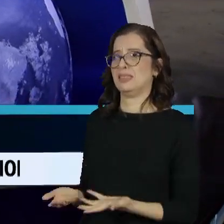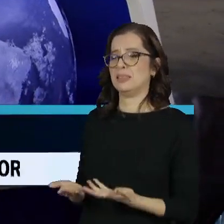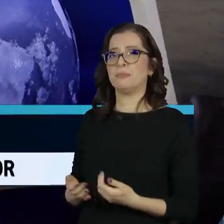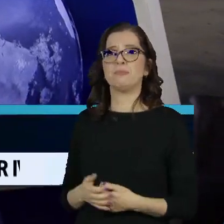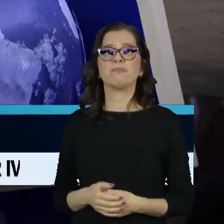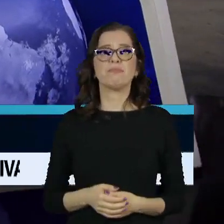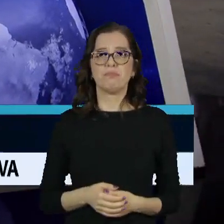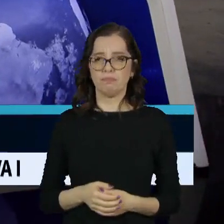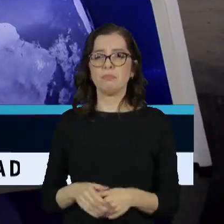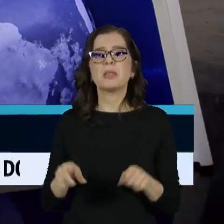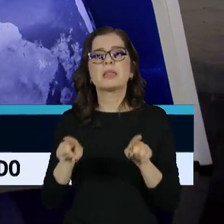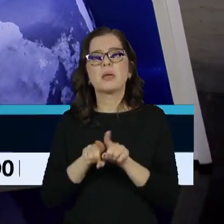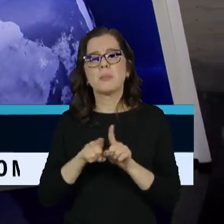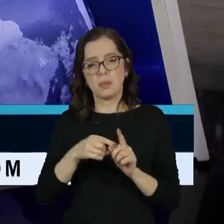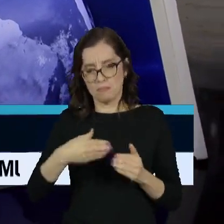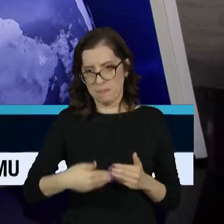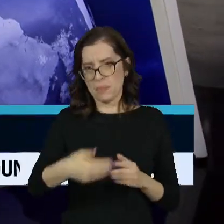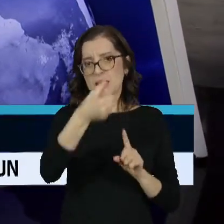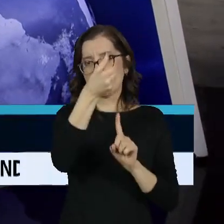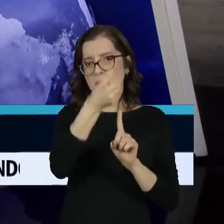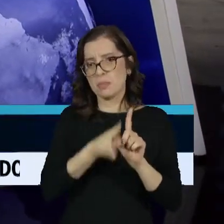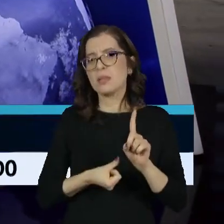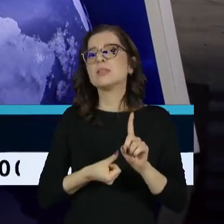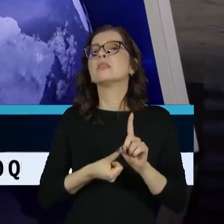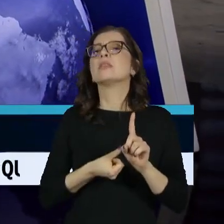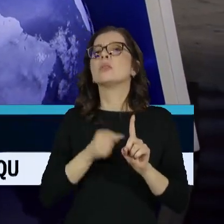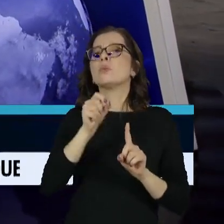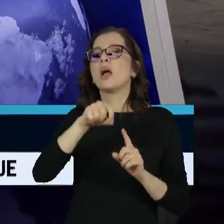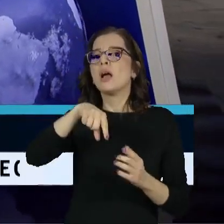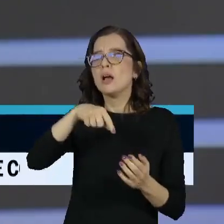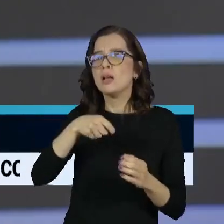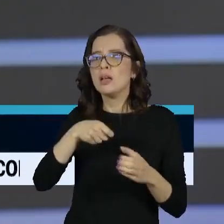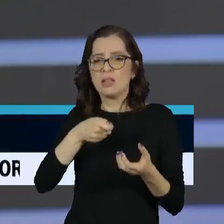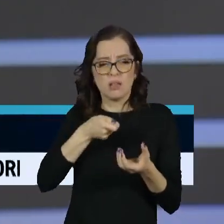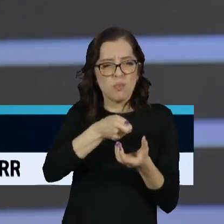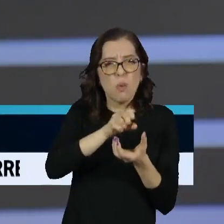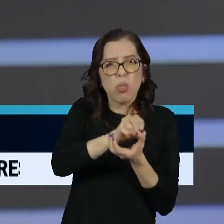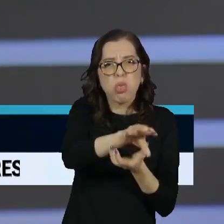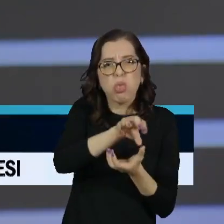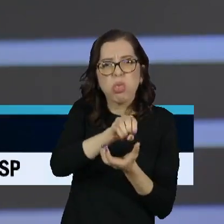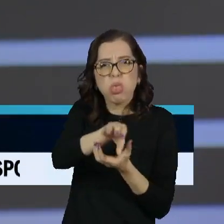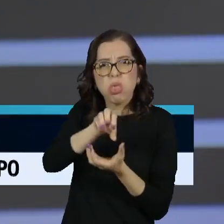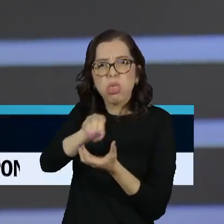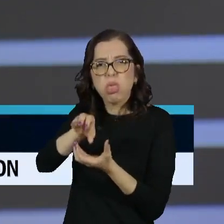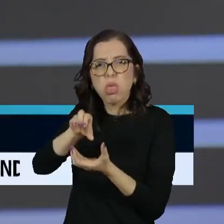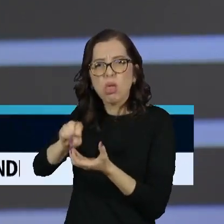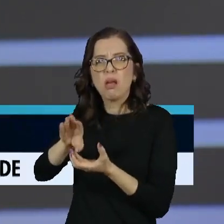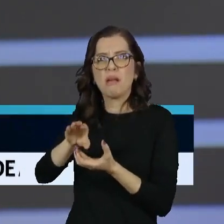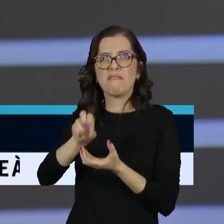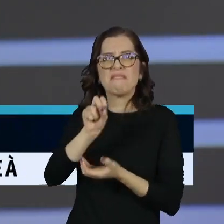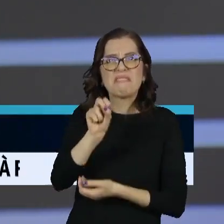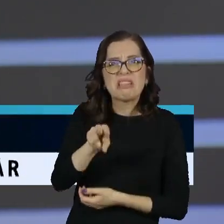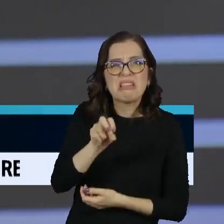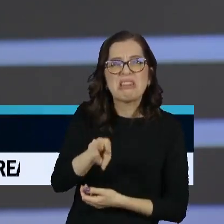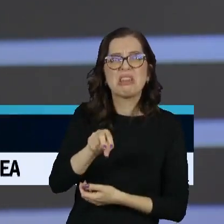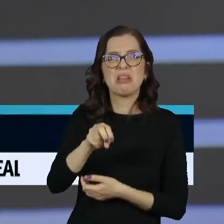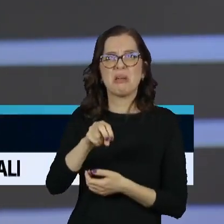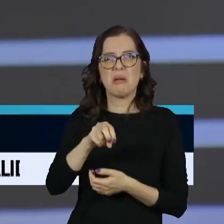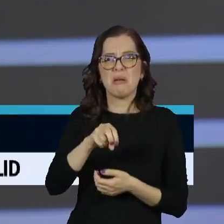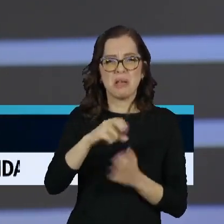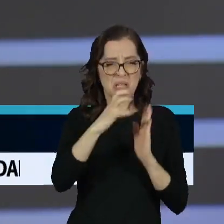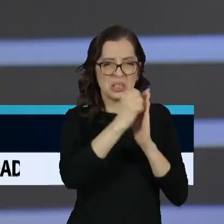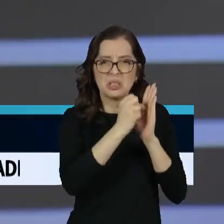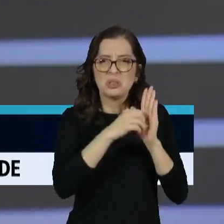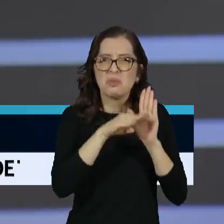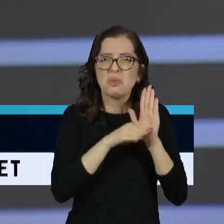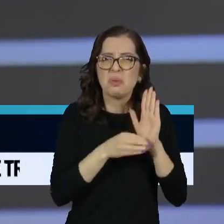e meio foram feitos 231 registros. É, a questão é a seguinte, quer dizer, quais são os critérios em